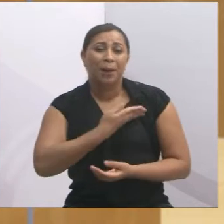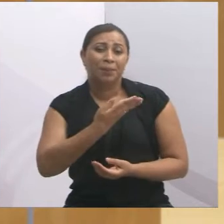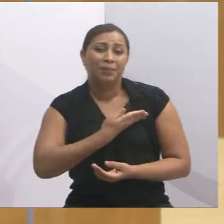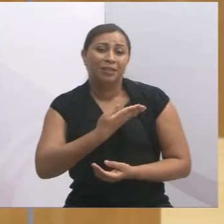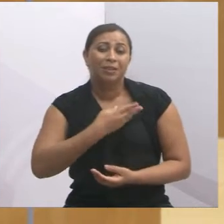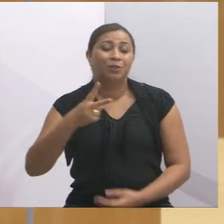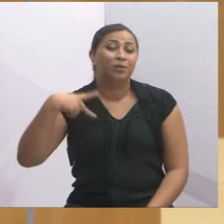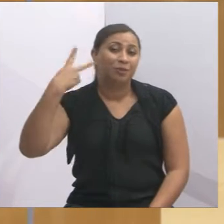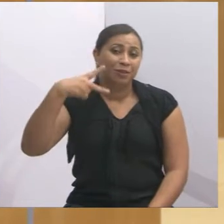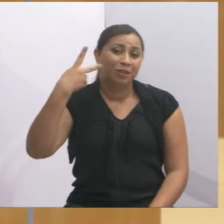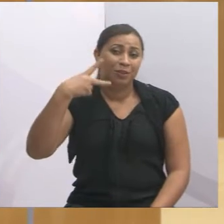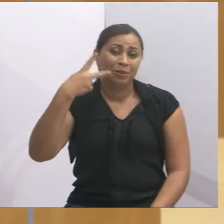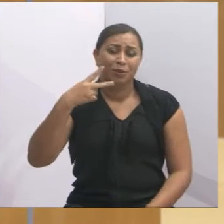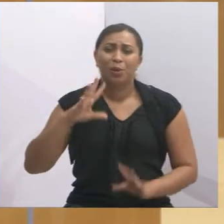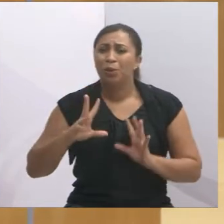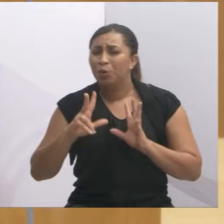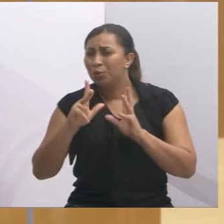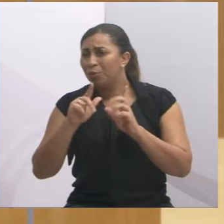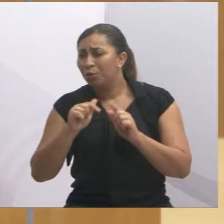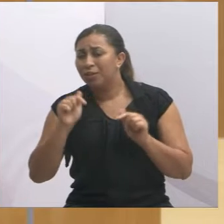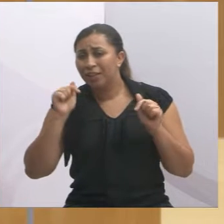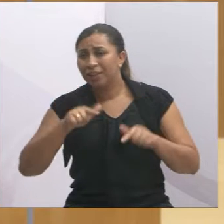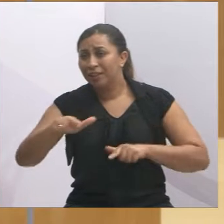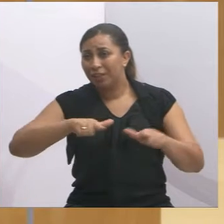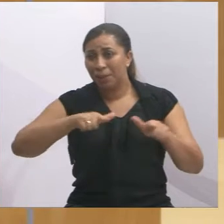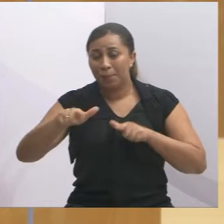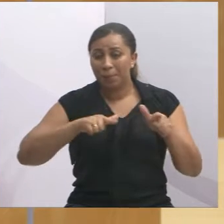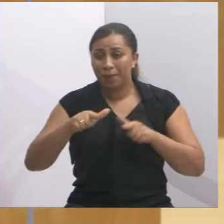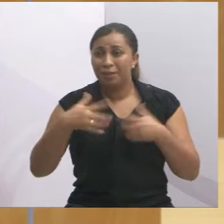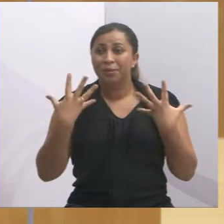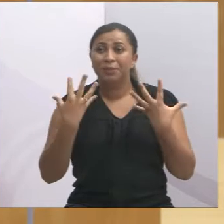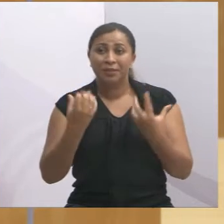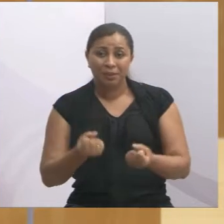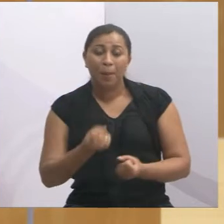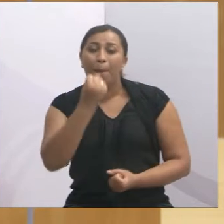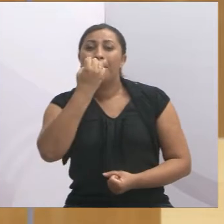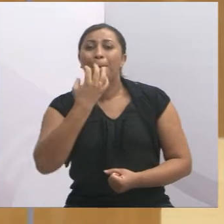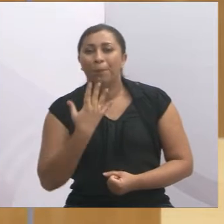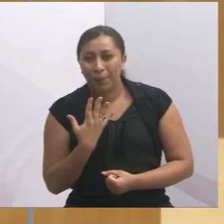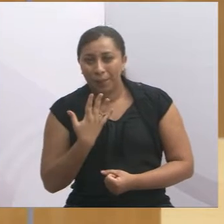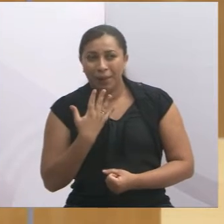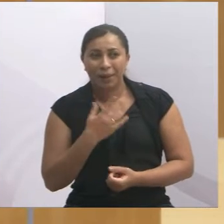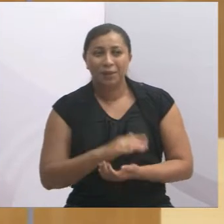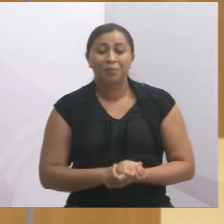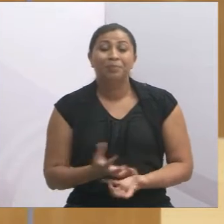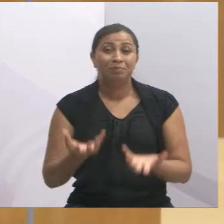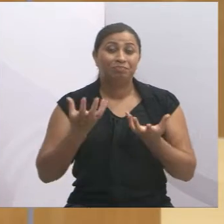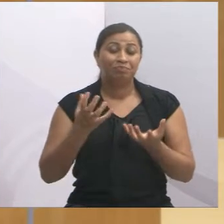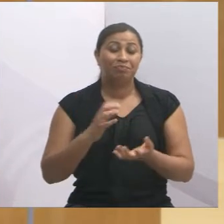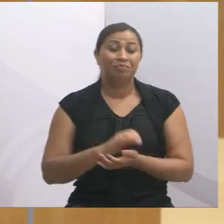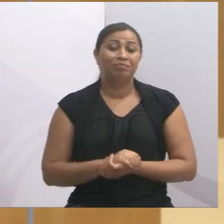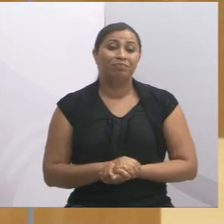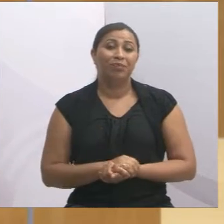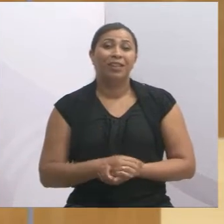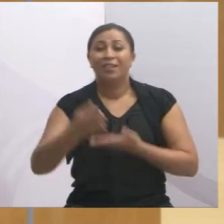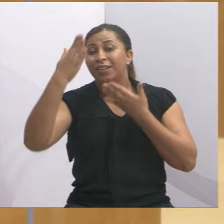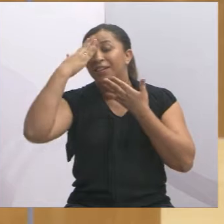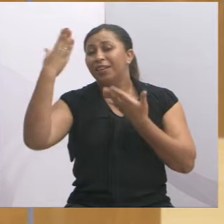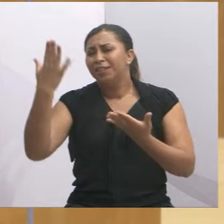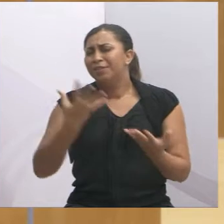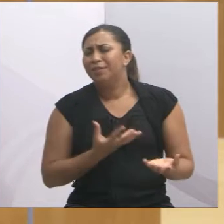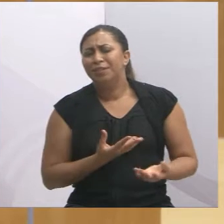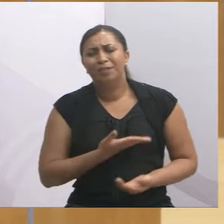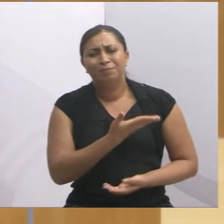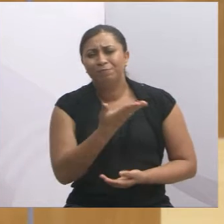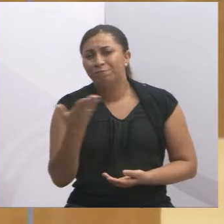vereadores, todos os funcionários dessa casa aqui me receberam bem pra caramba, então quero aqui agradecer